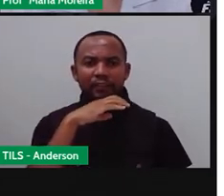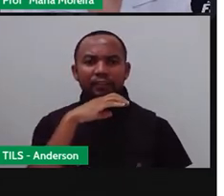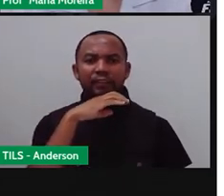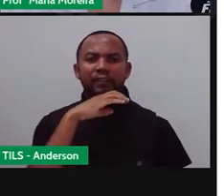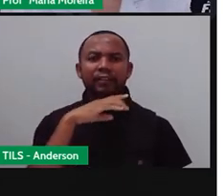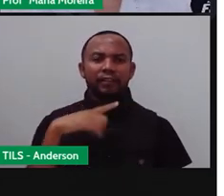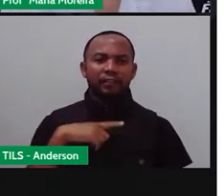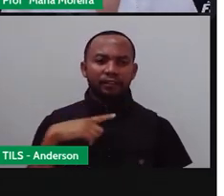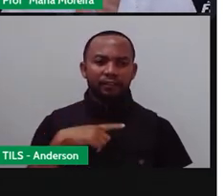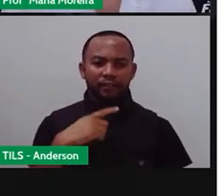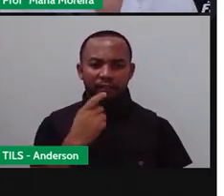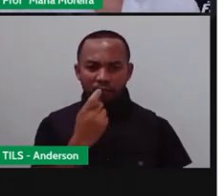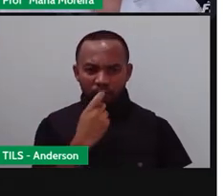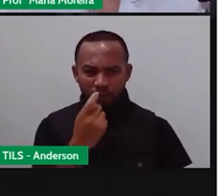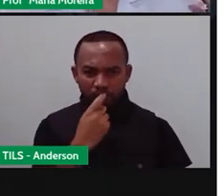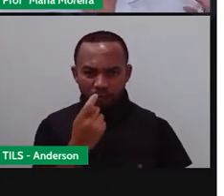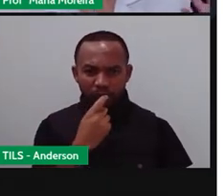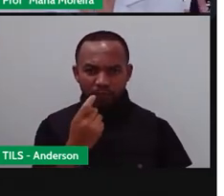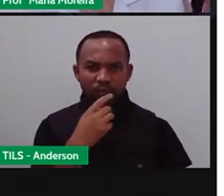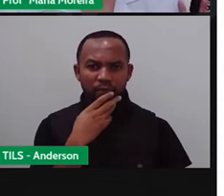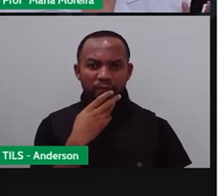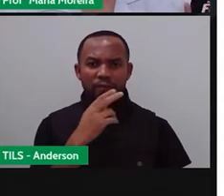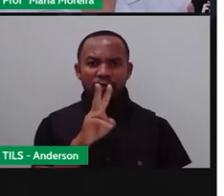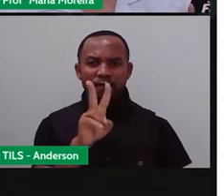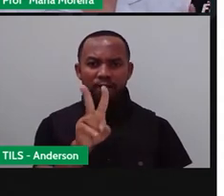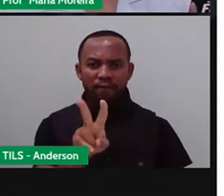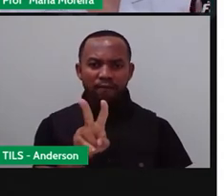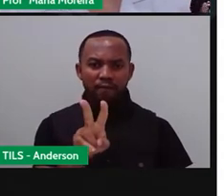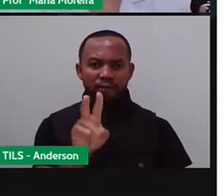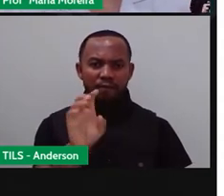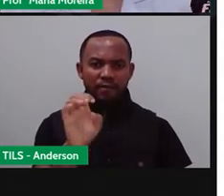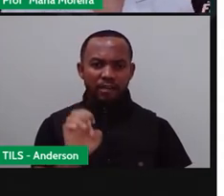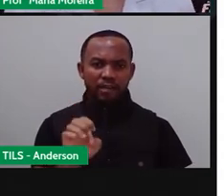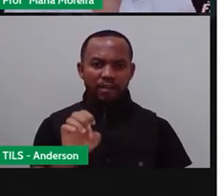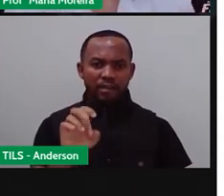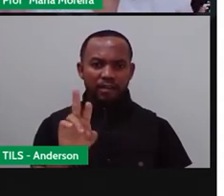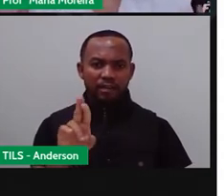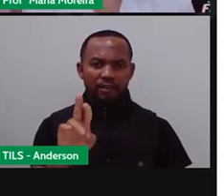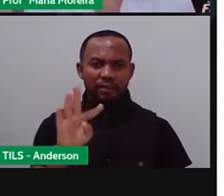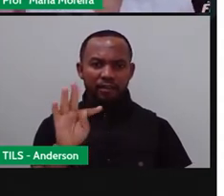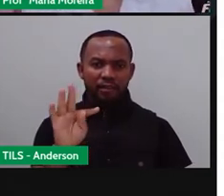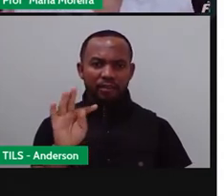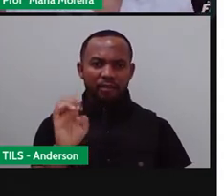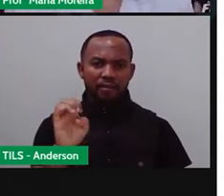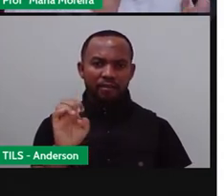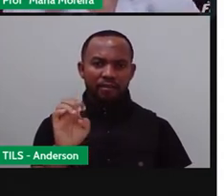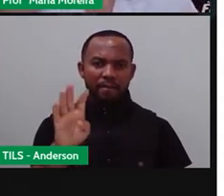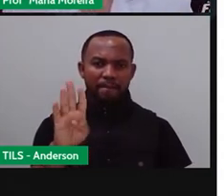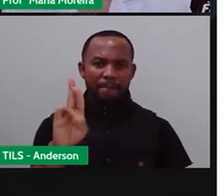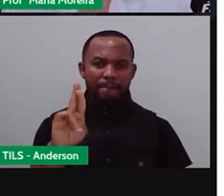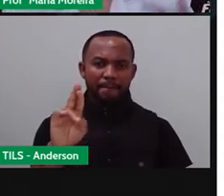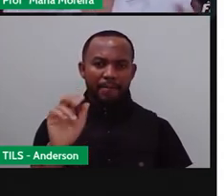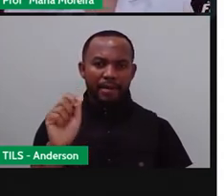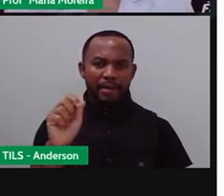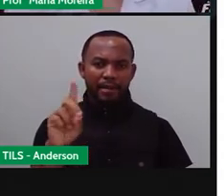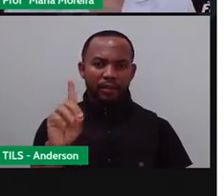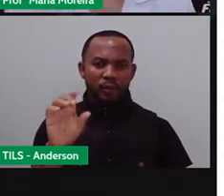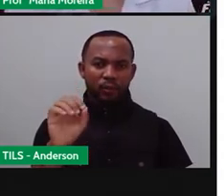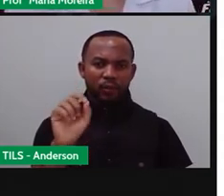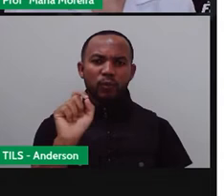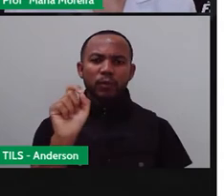Sabe? Porque a começou aí a aula ontem, a prova falou aí, né? Fez aquela retomada, lembrou de